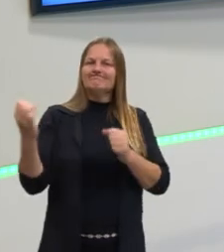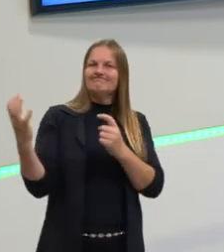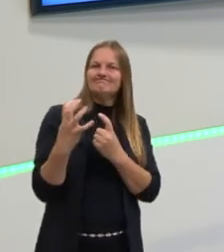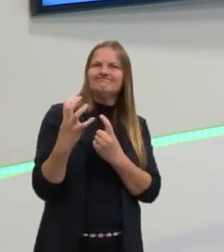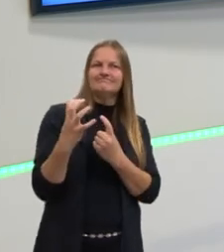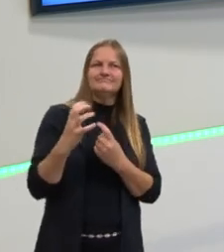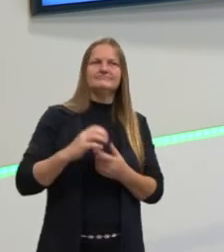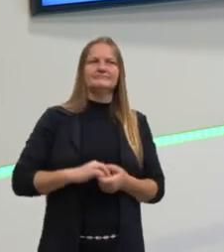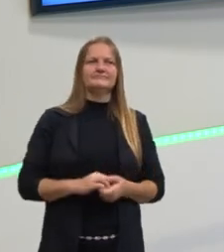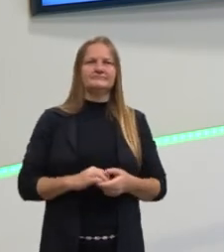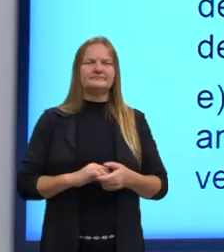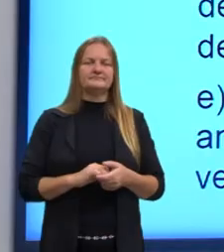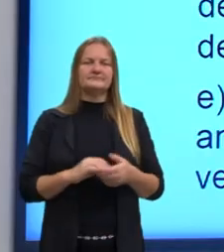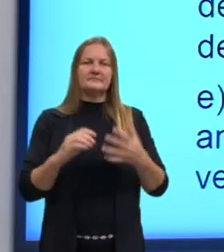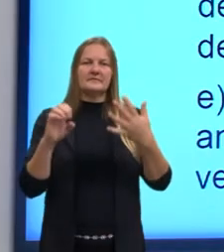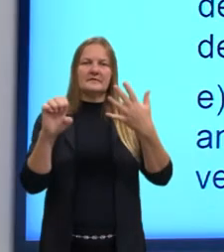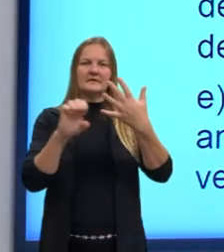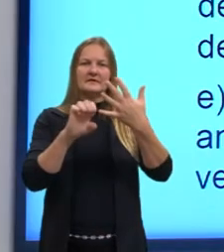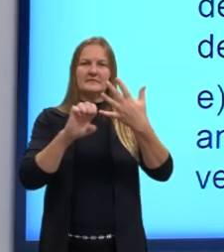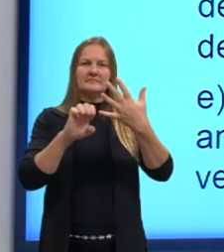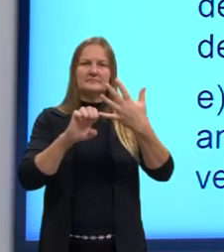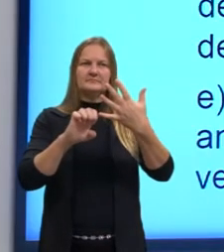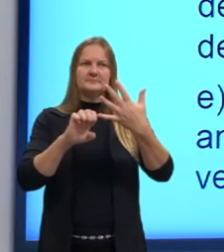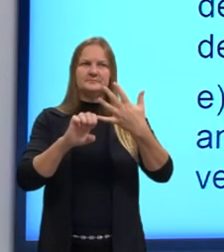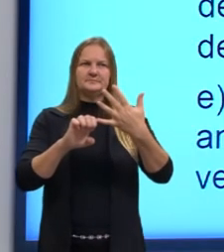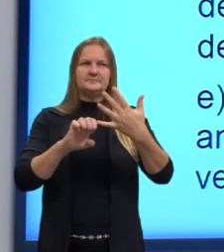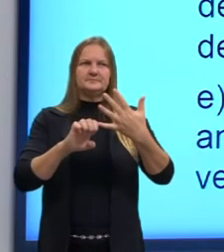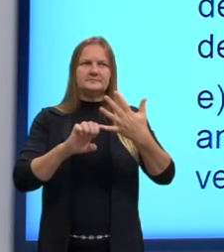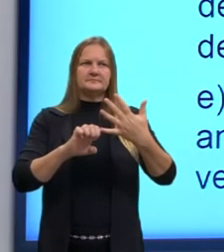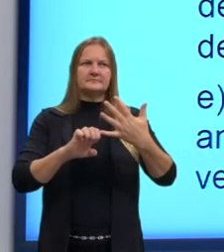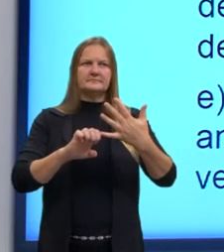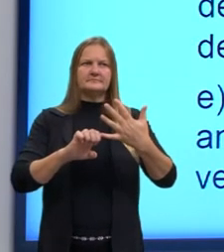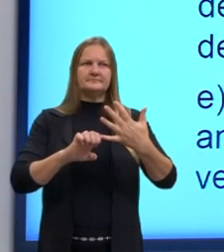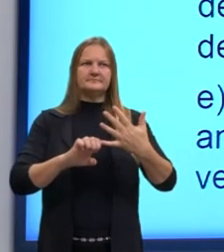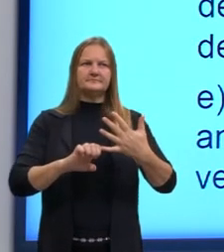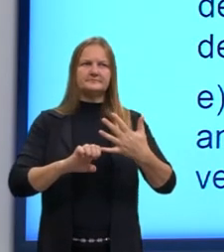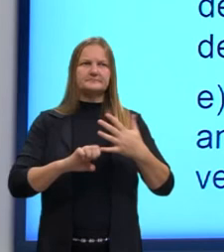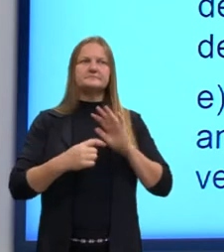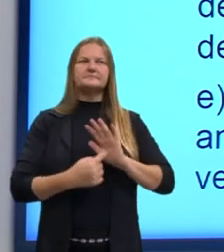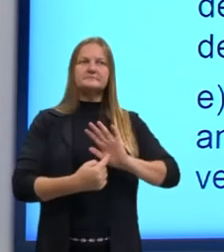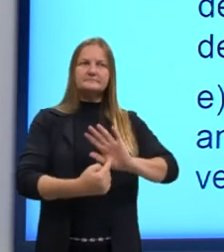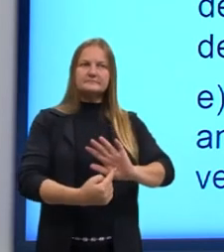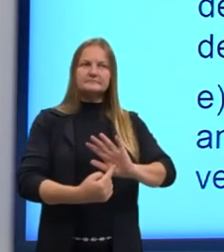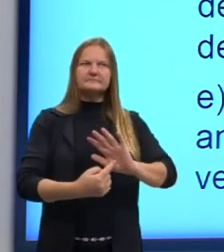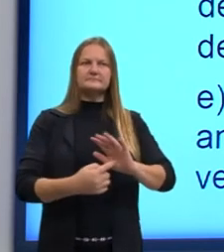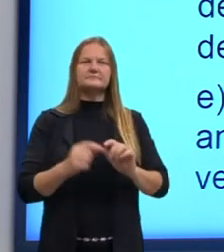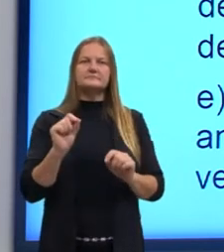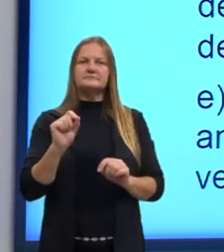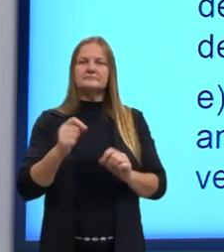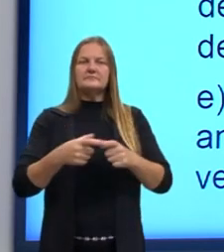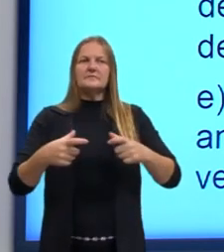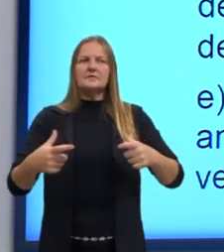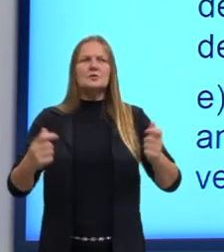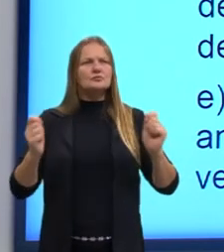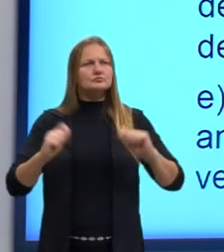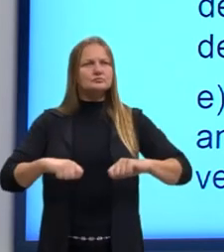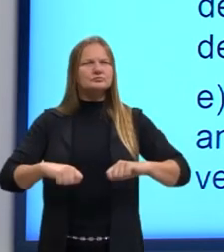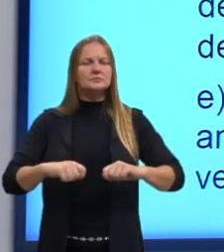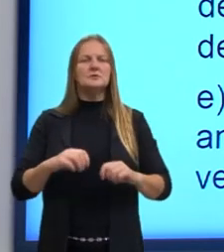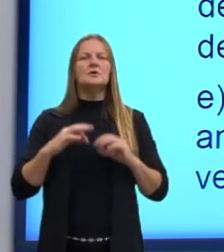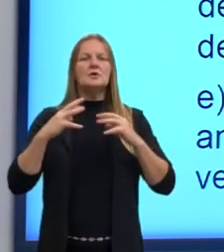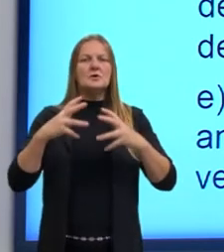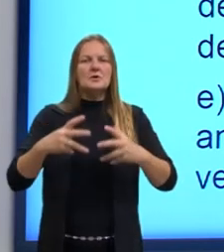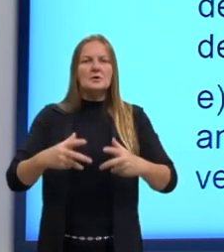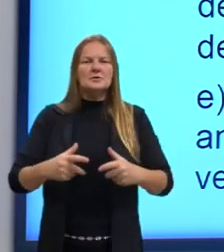essa está errada. Letra E, evidenciam a grande capacidade animal